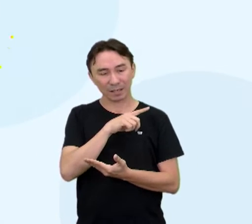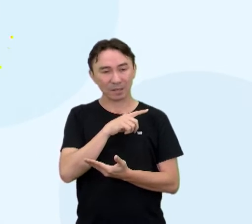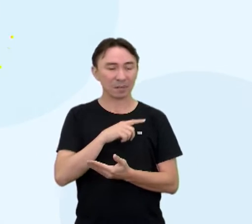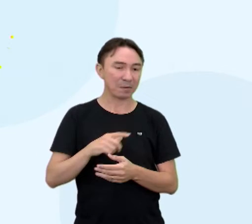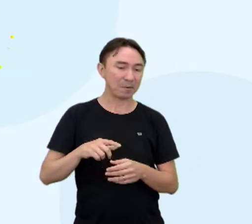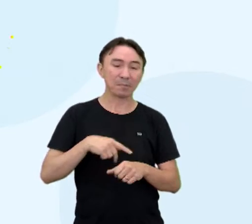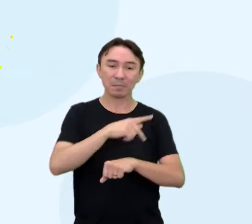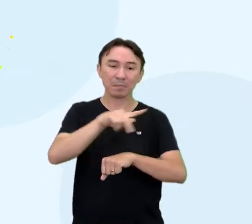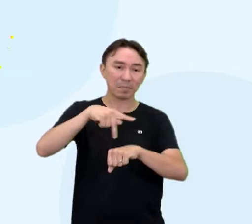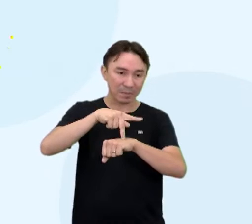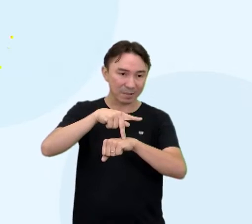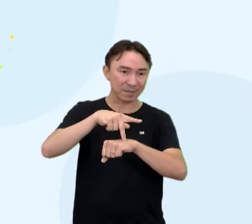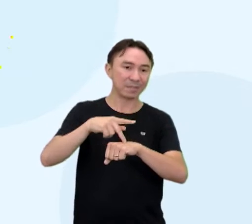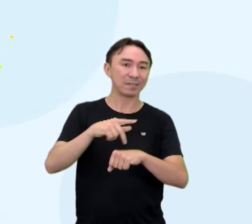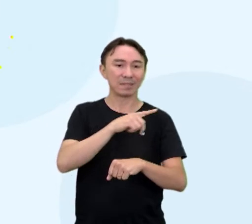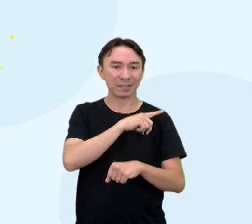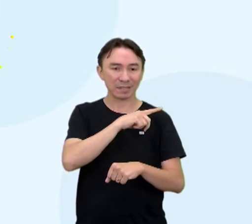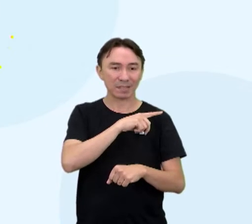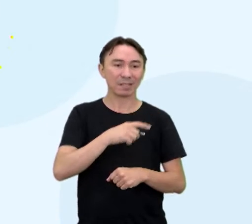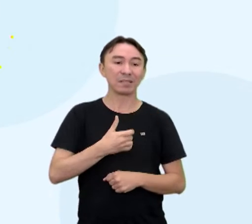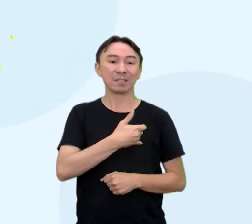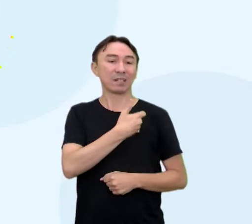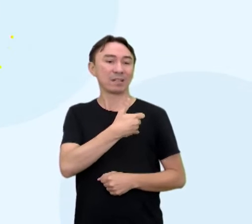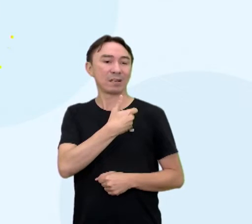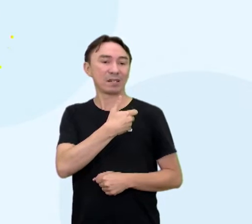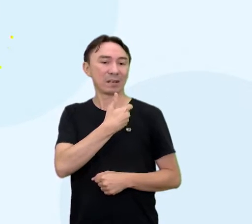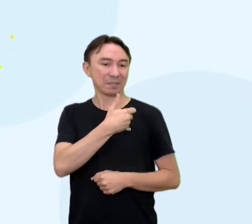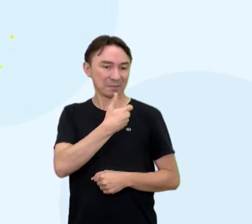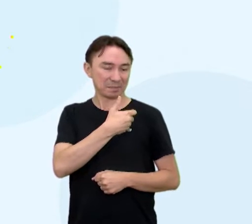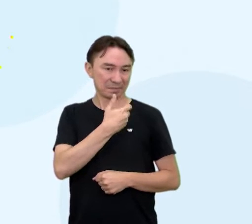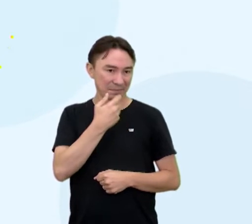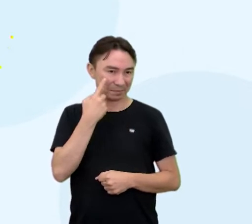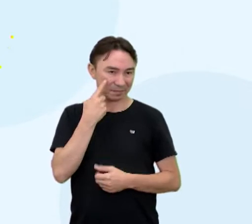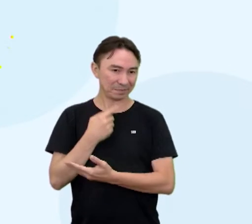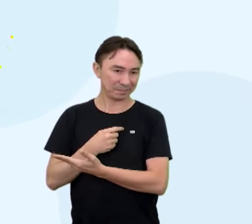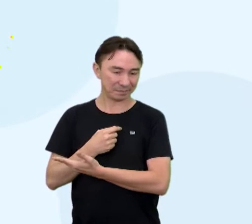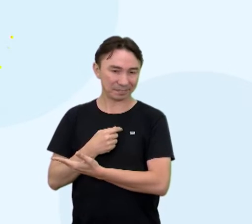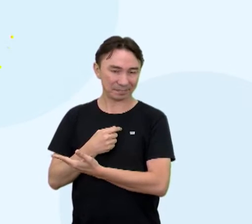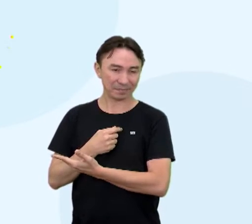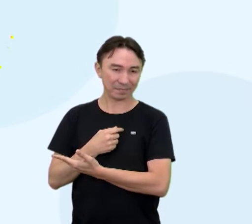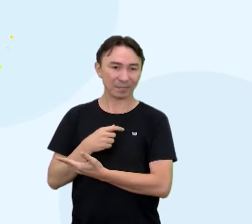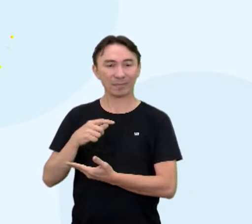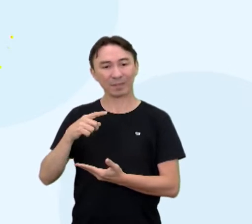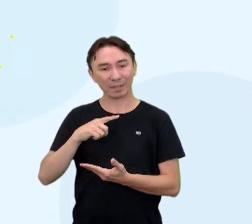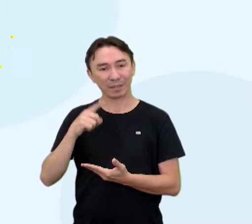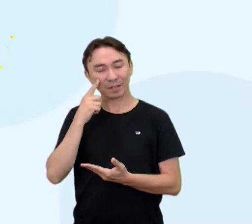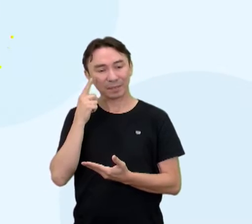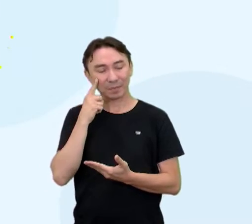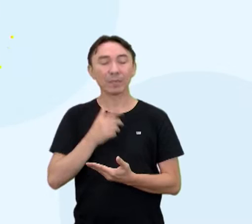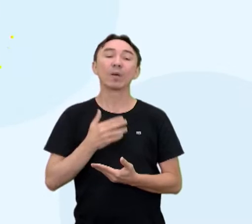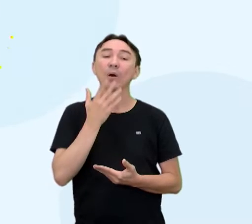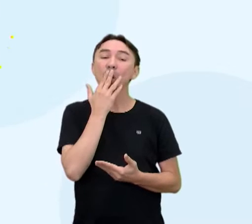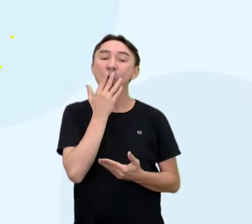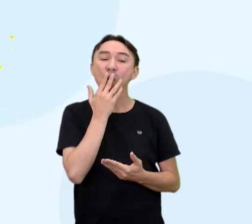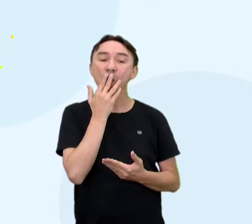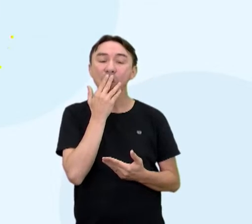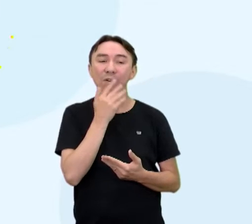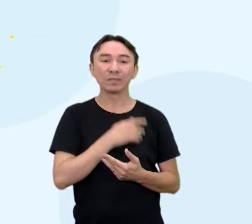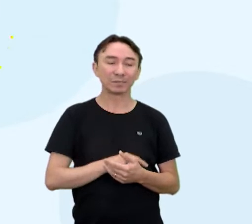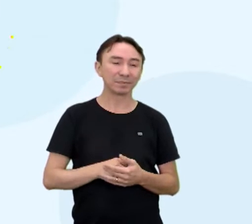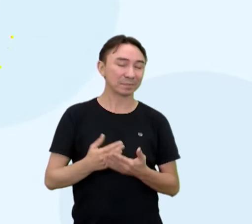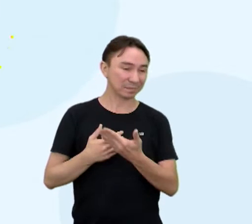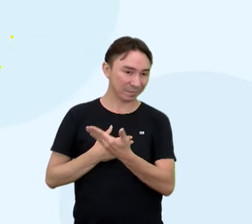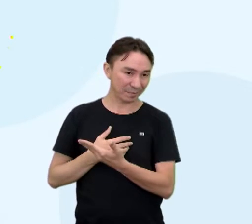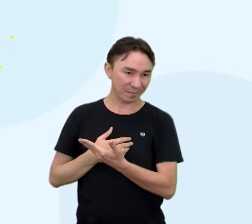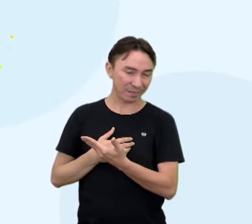expectativa de vida e a idade, né? Então nós temos na legenda do lado esquerdo e as cores nos nossos países, né, mostrando